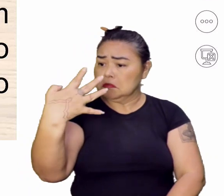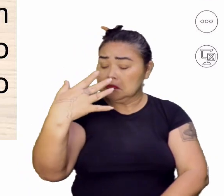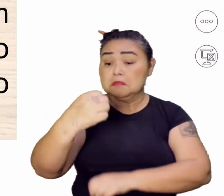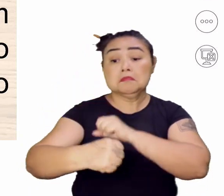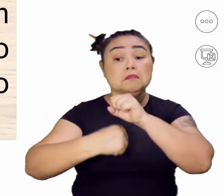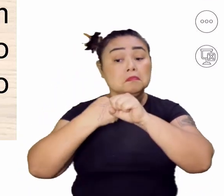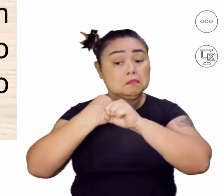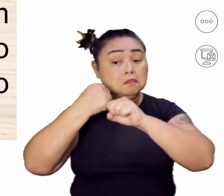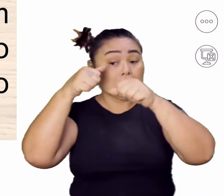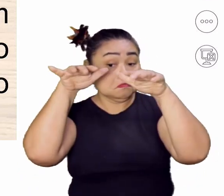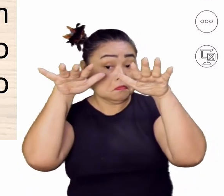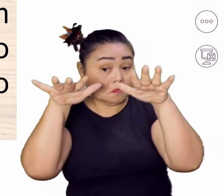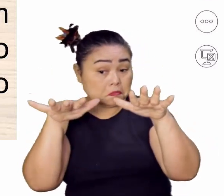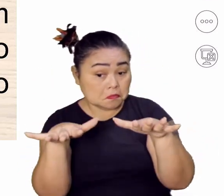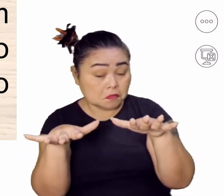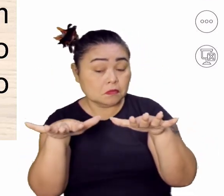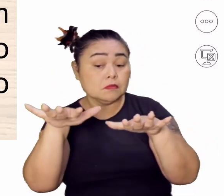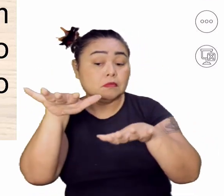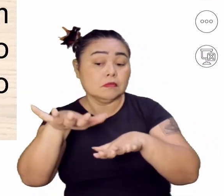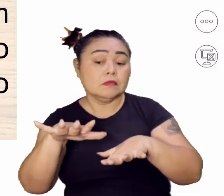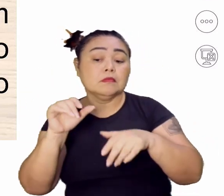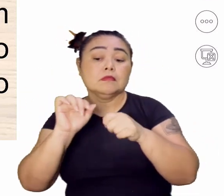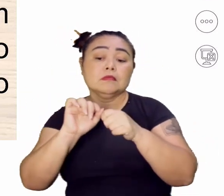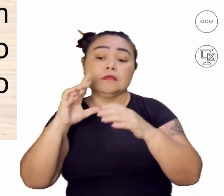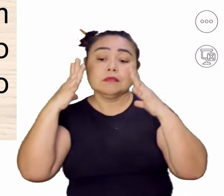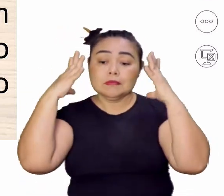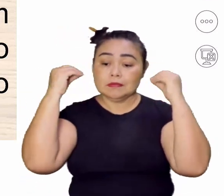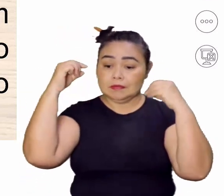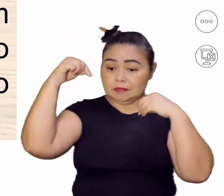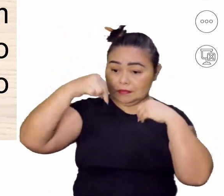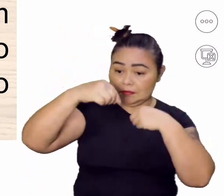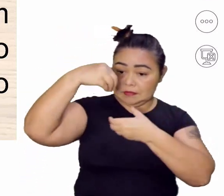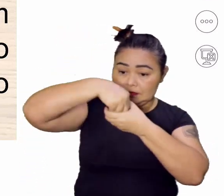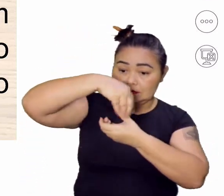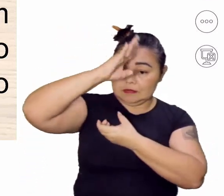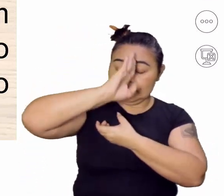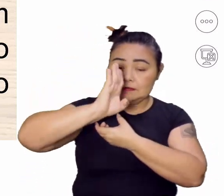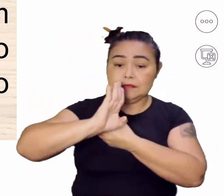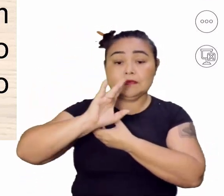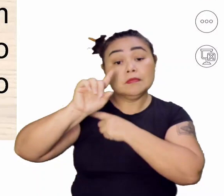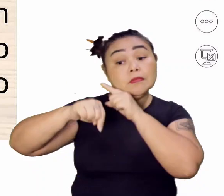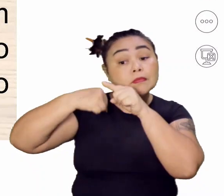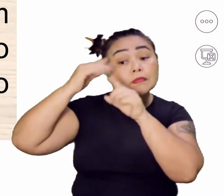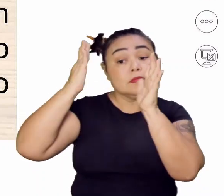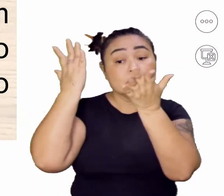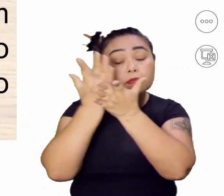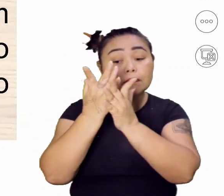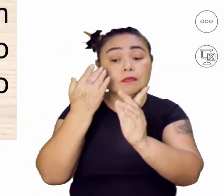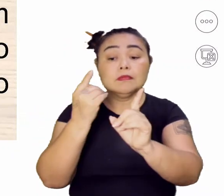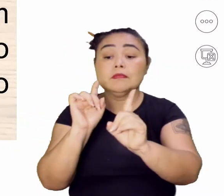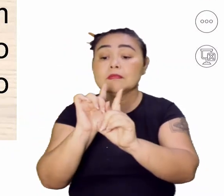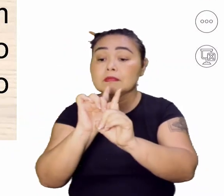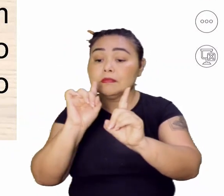de ocupação holandesa aqui no Brasil, após o fim da União Ibérica. Quando a insurreição